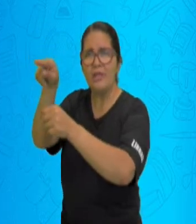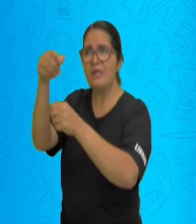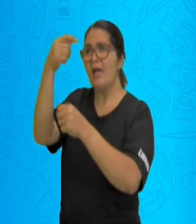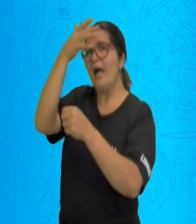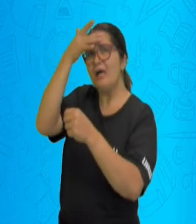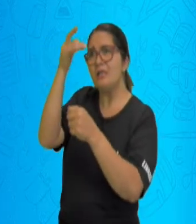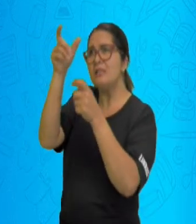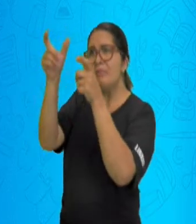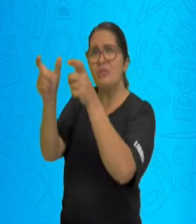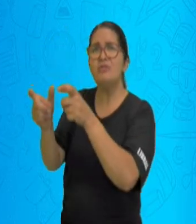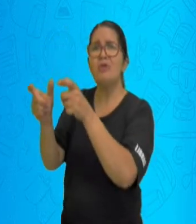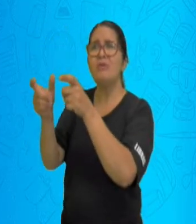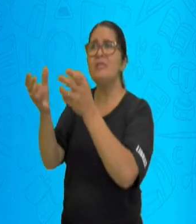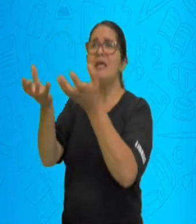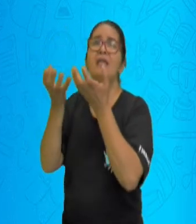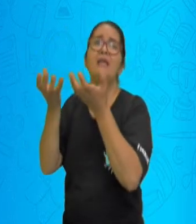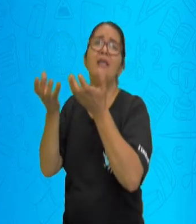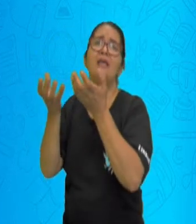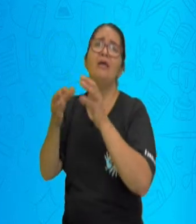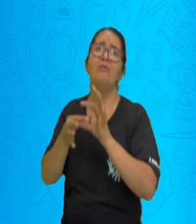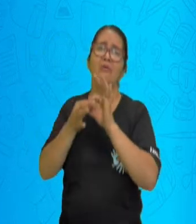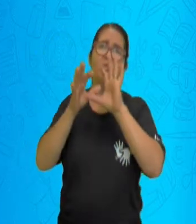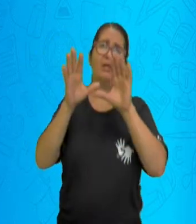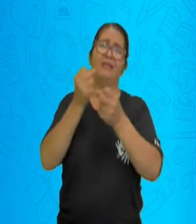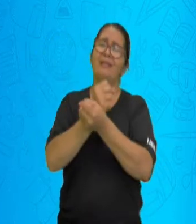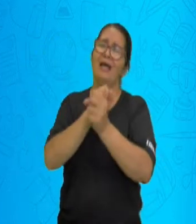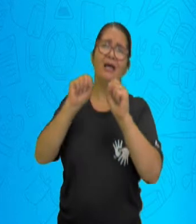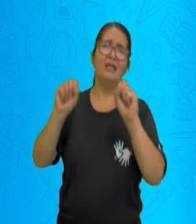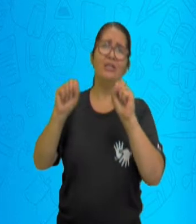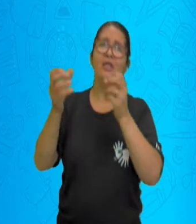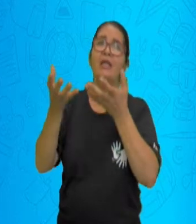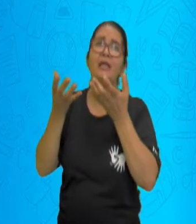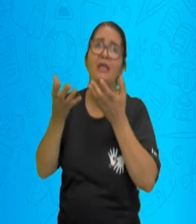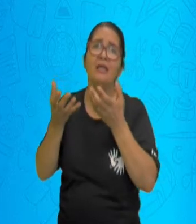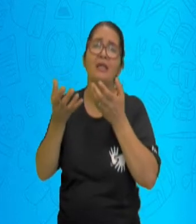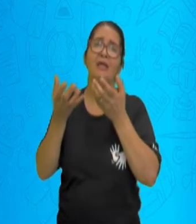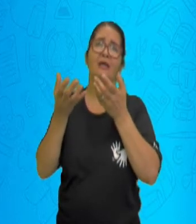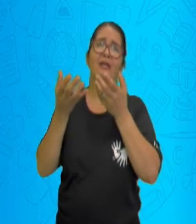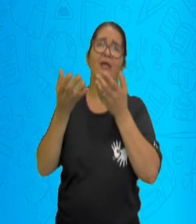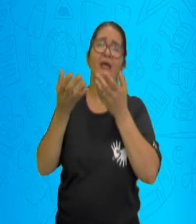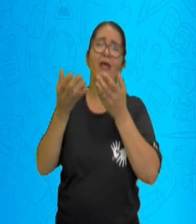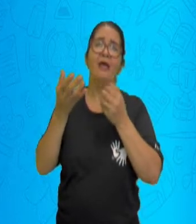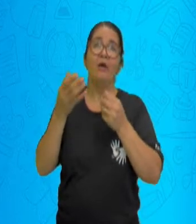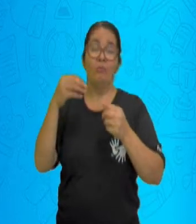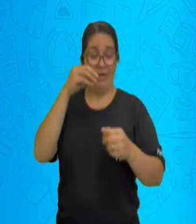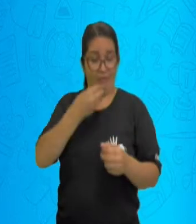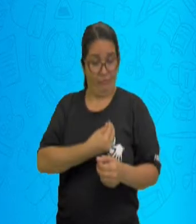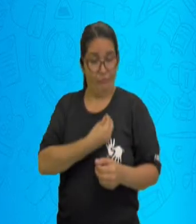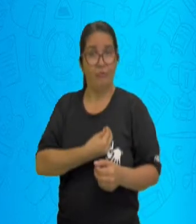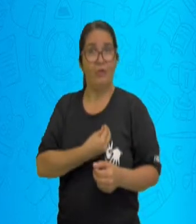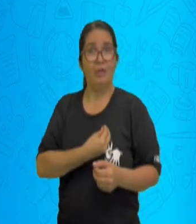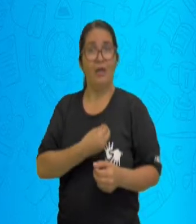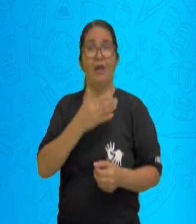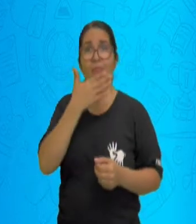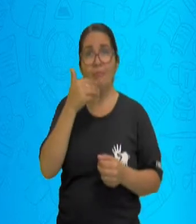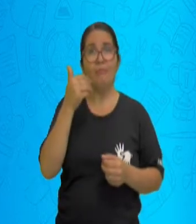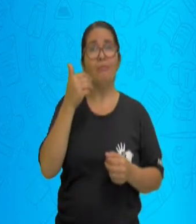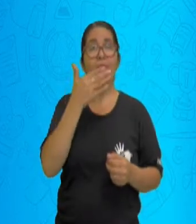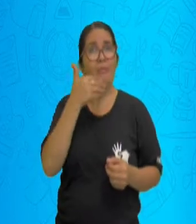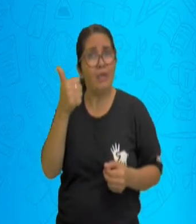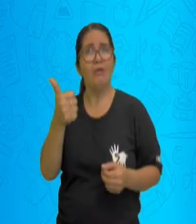nações para o Brasil com esse intuito de uma nova vida. Um outro motivo interessante é a